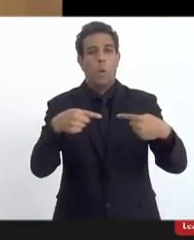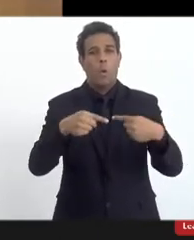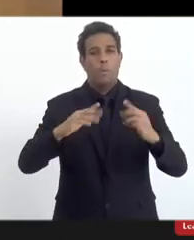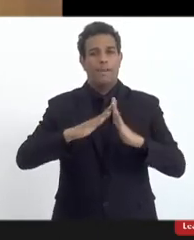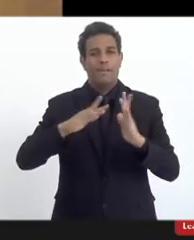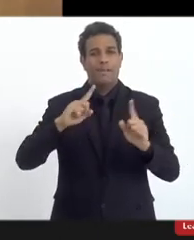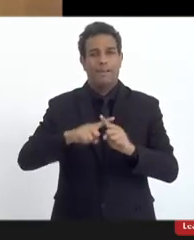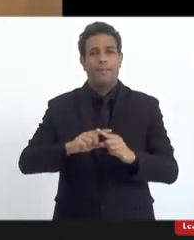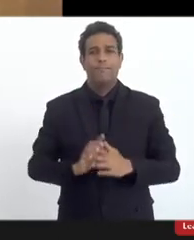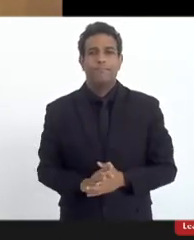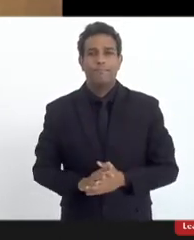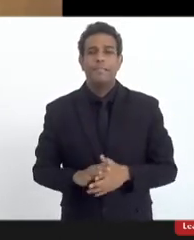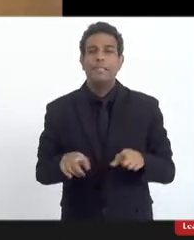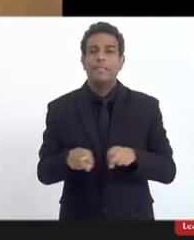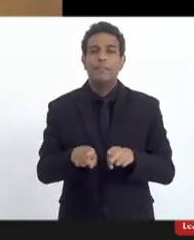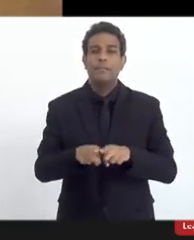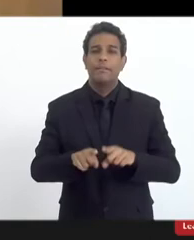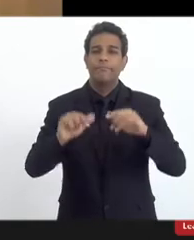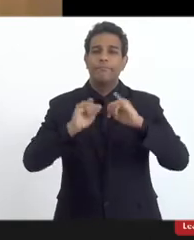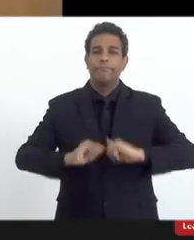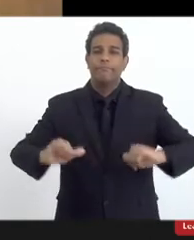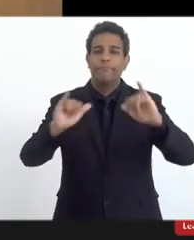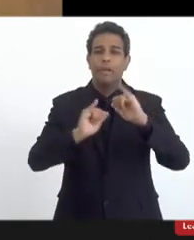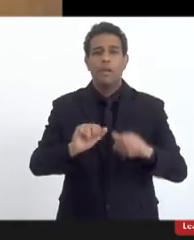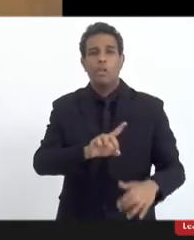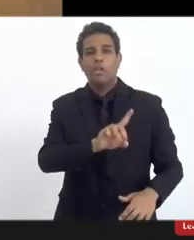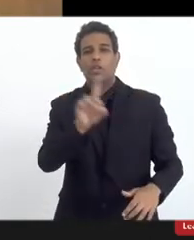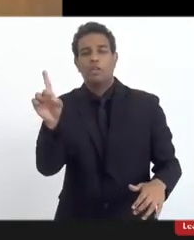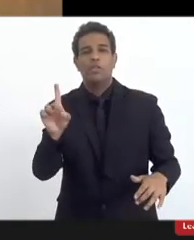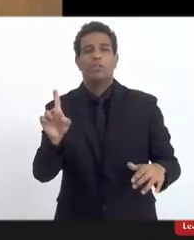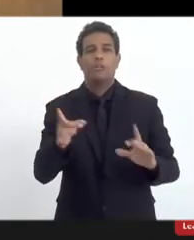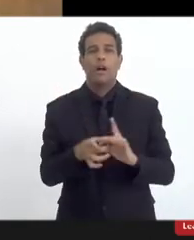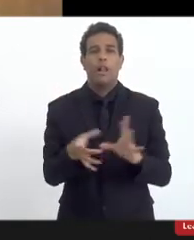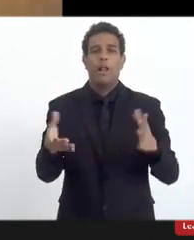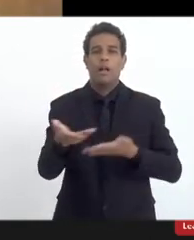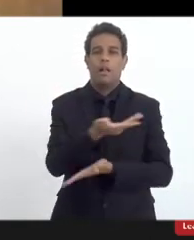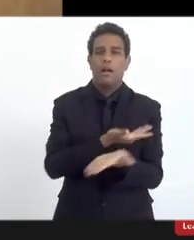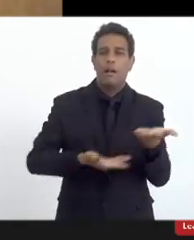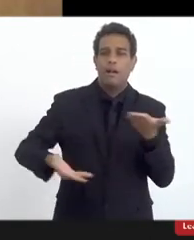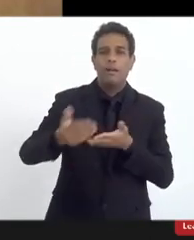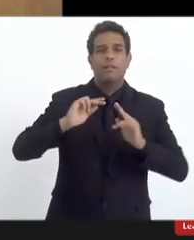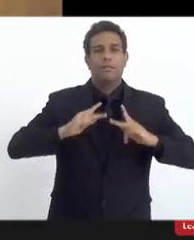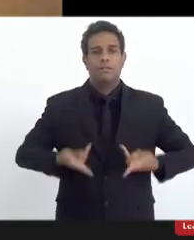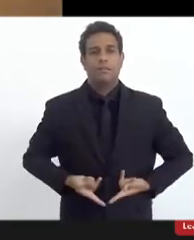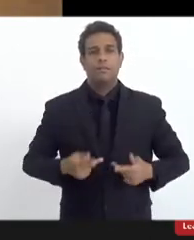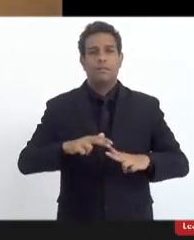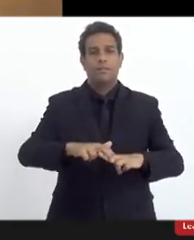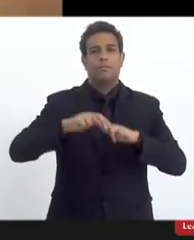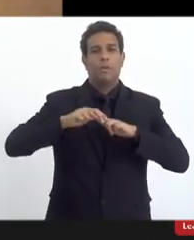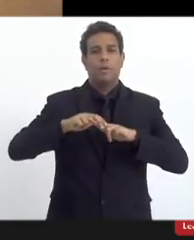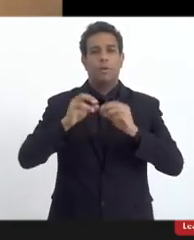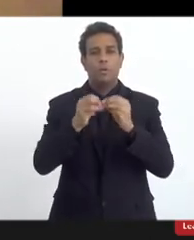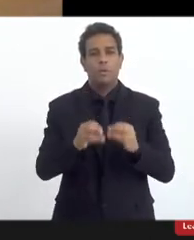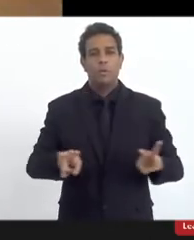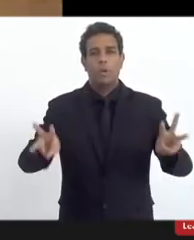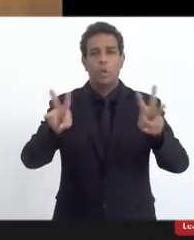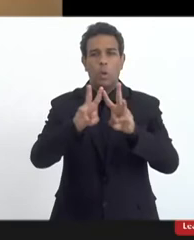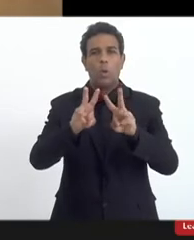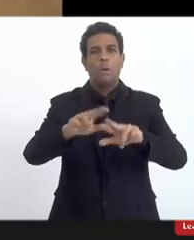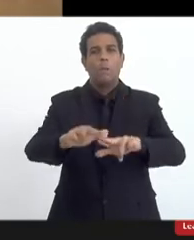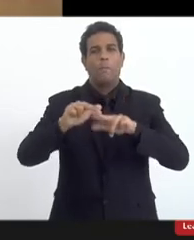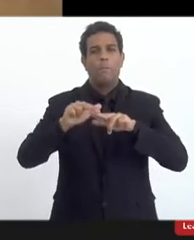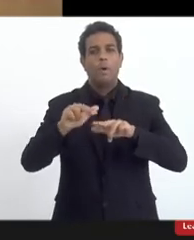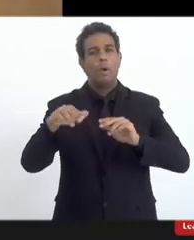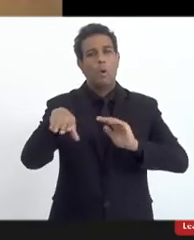inclusive instituiu o Dia da Fraternidade Humana, vinda da ONU por conta do